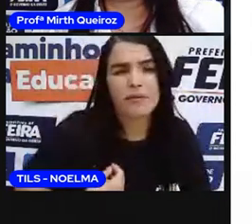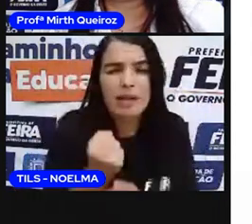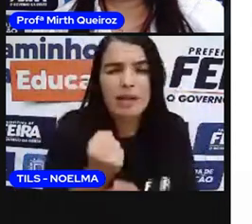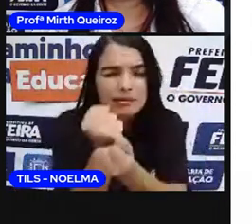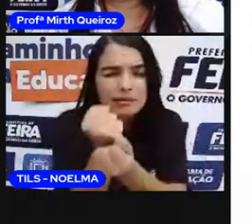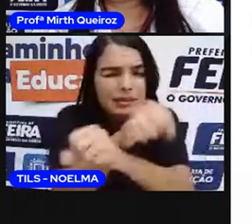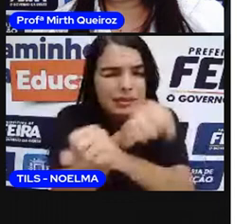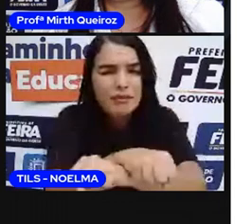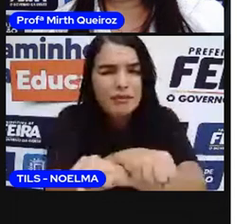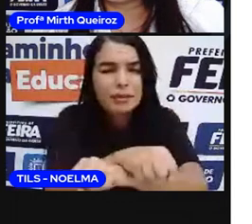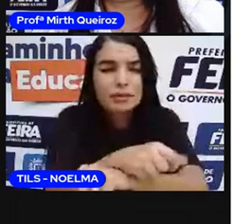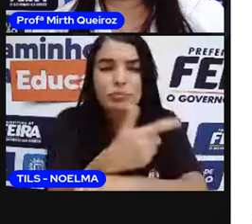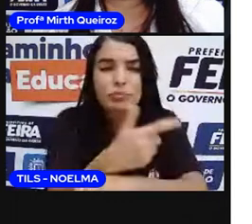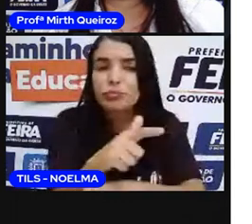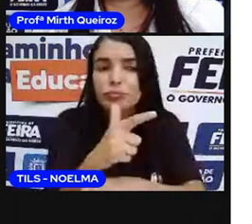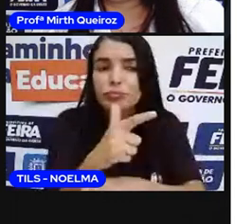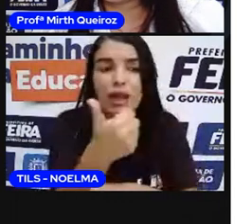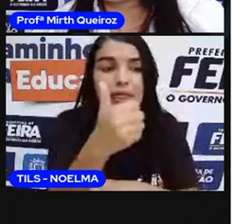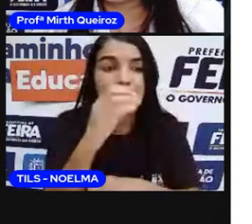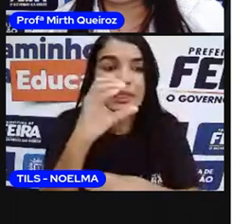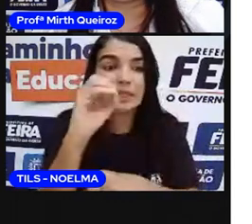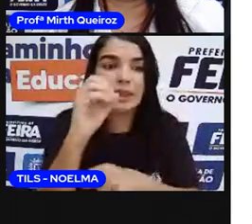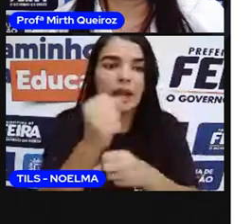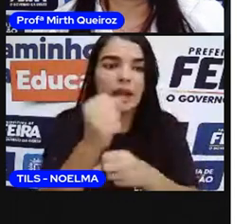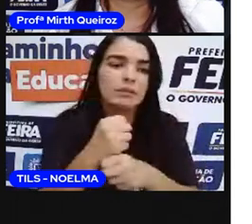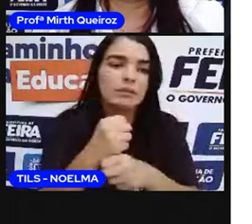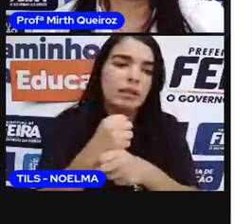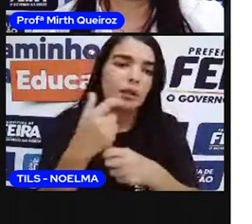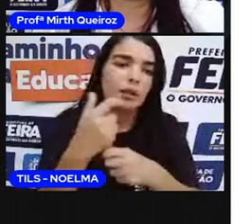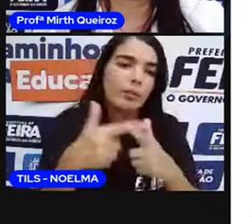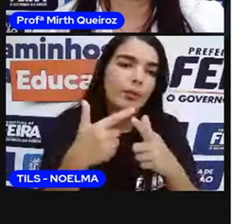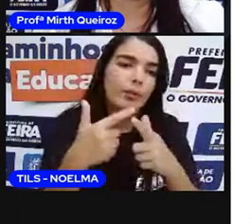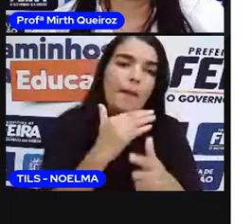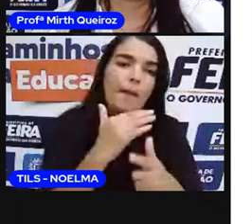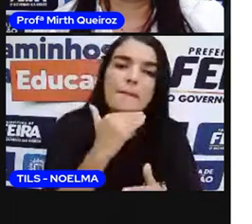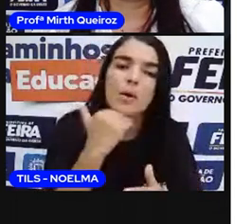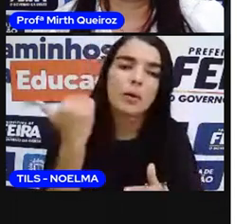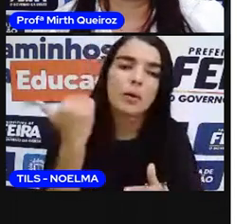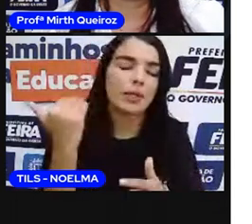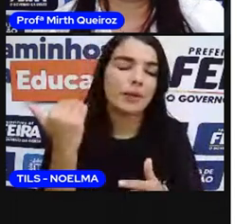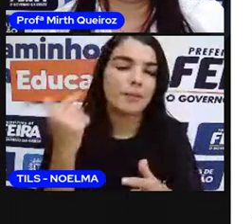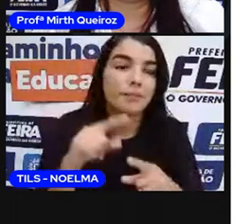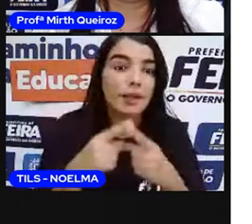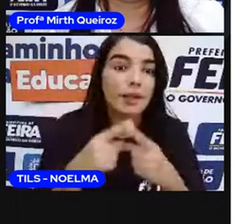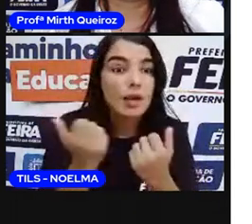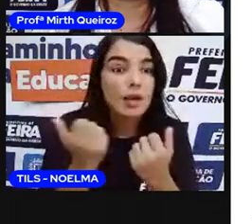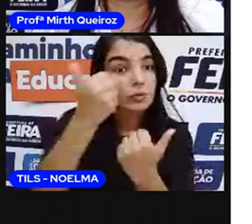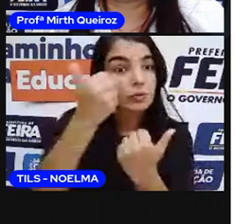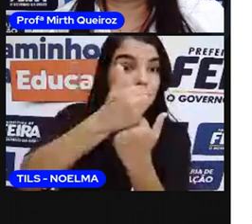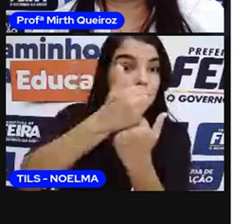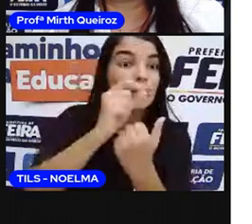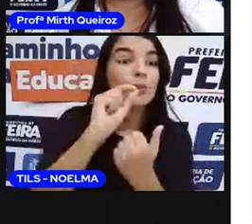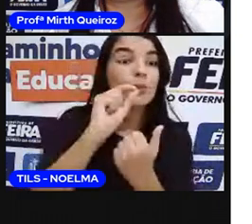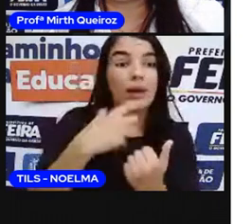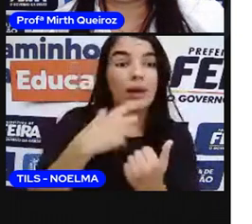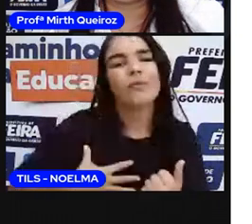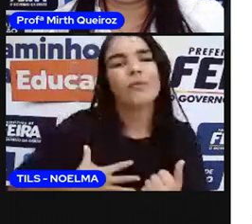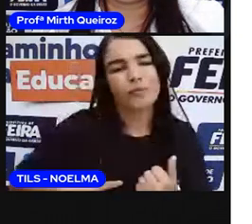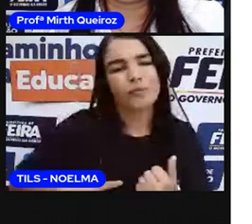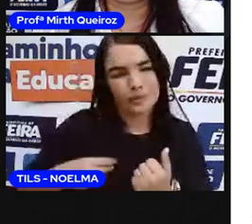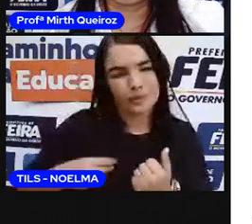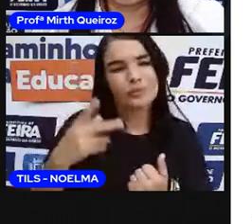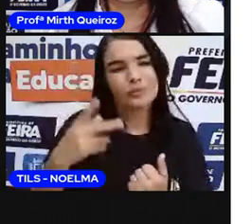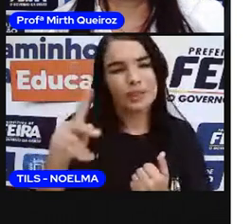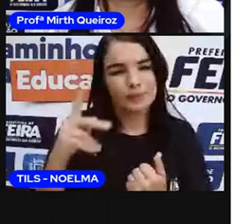escravo não costumava ultrapassar dez anos. Mas seus filhos os substituíam desse